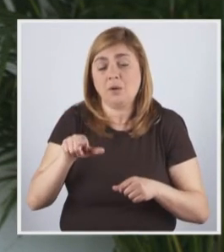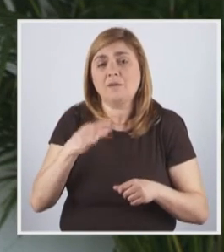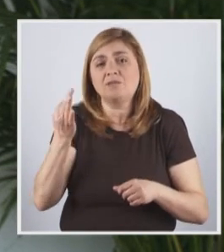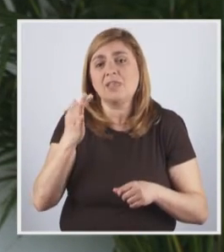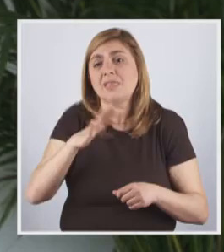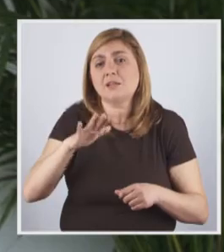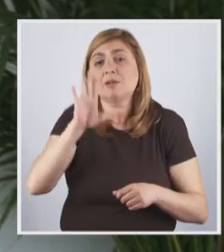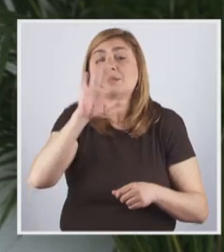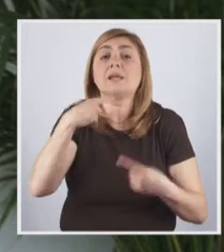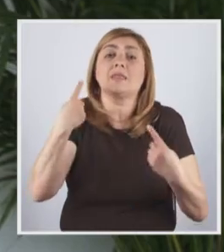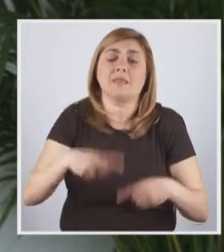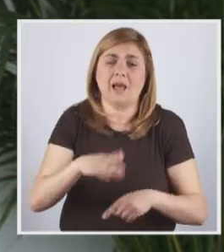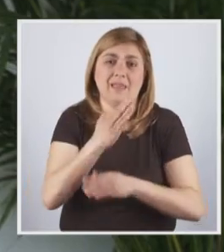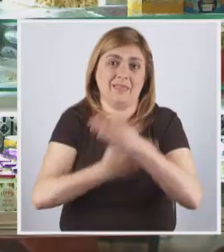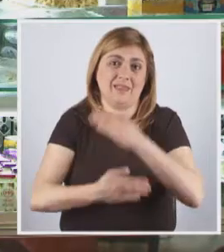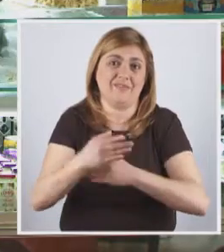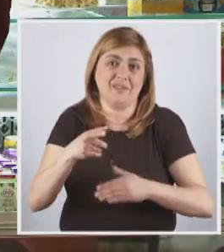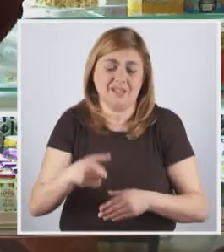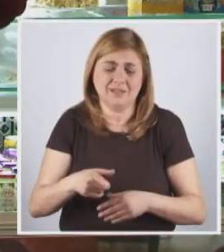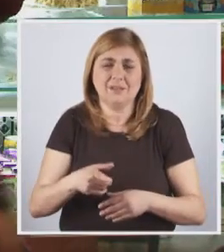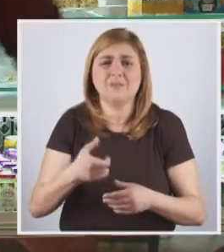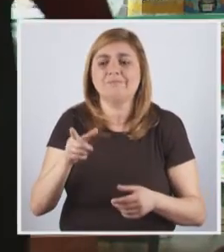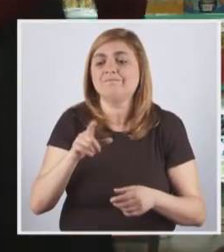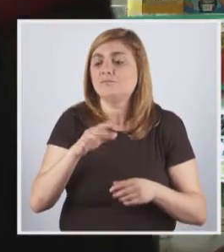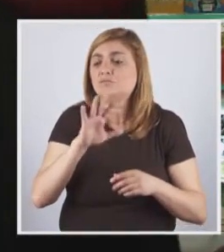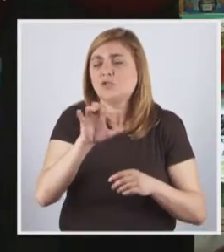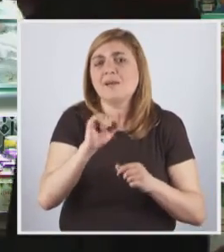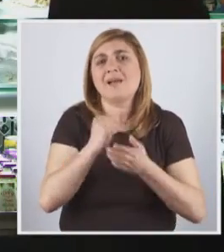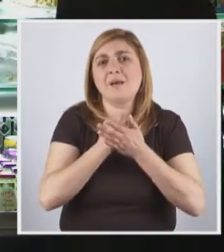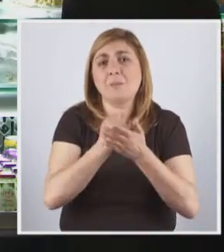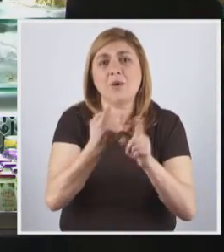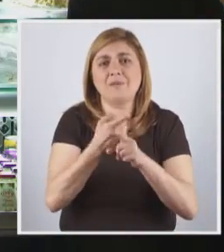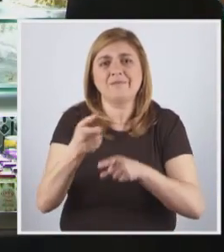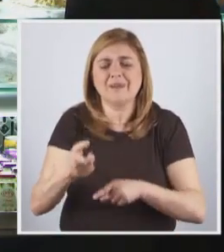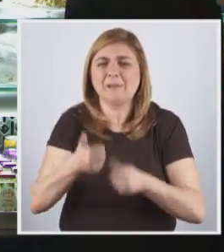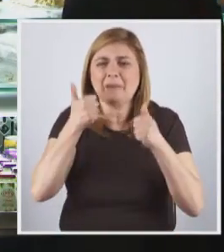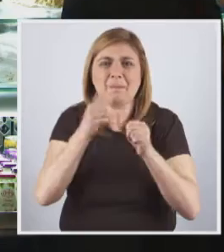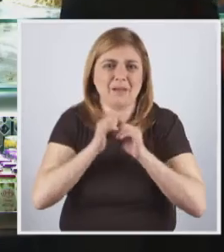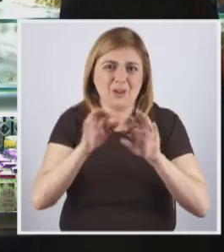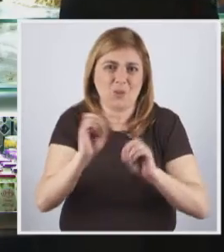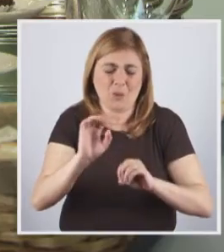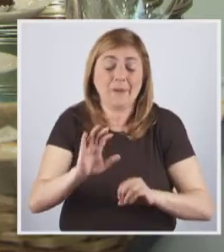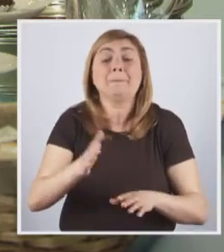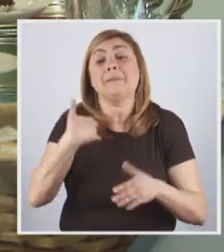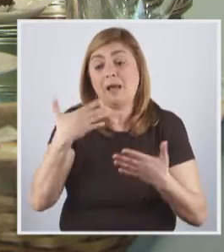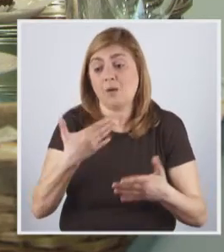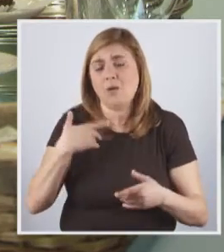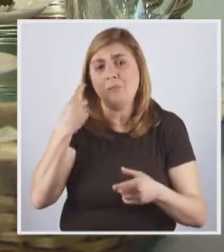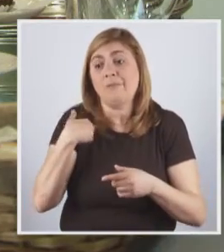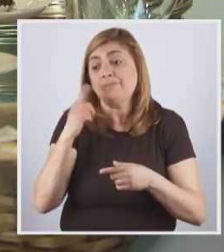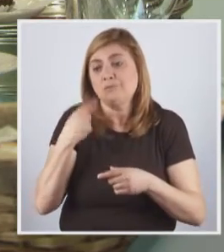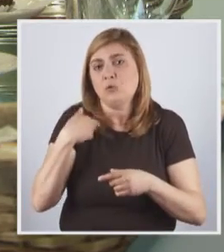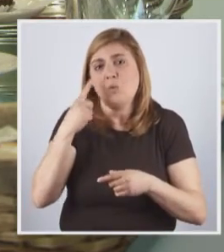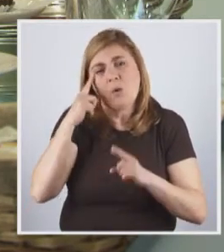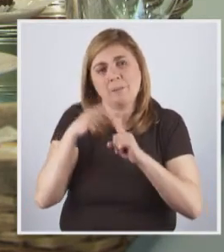nos casos em que se tem de facto deficiência. As medidas de apoio à empregabilidade de pessoas com deficiência não estão bem divulgadas e esse é um trabalho que estou a procurar